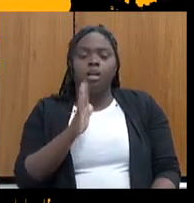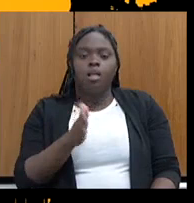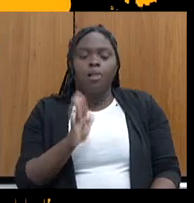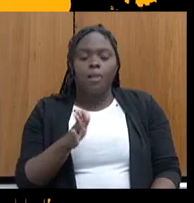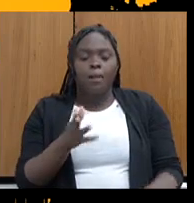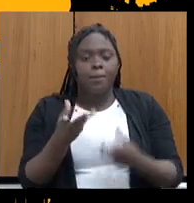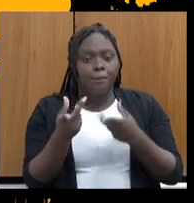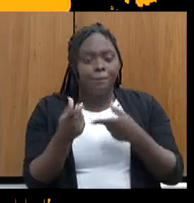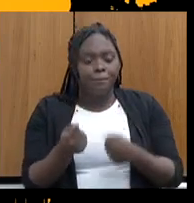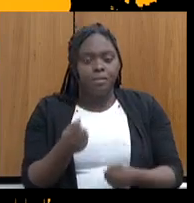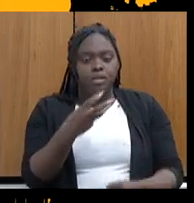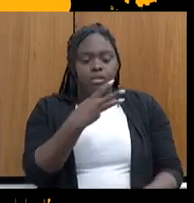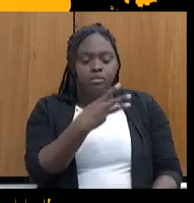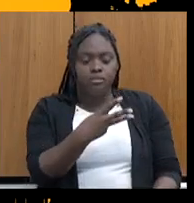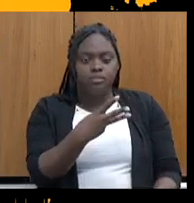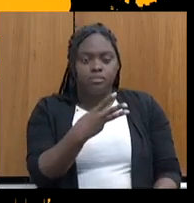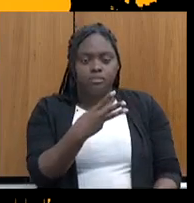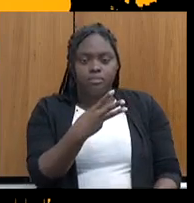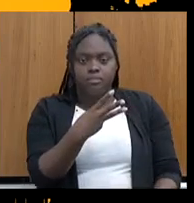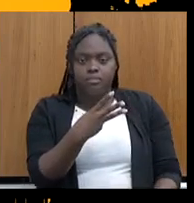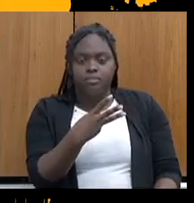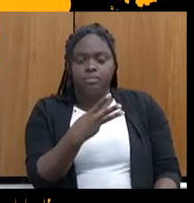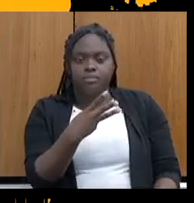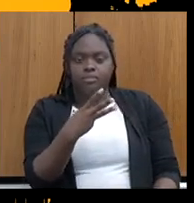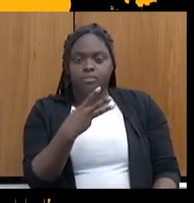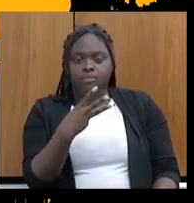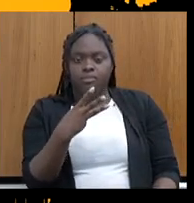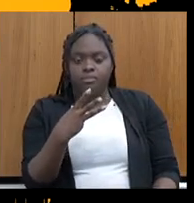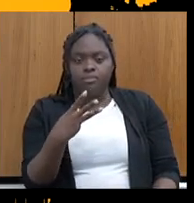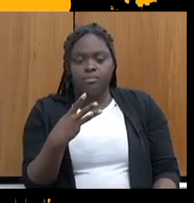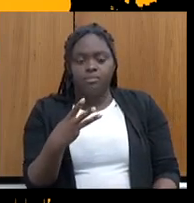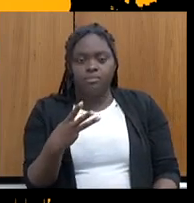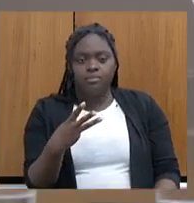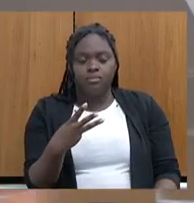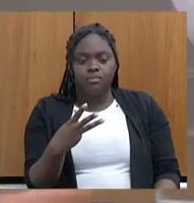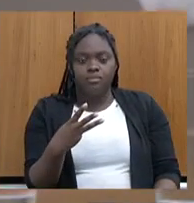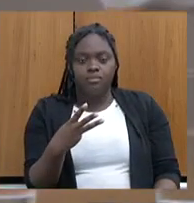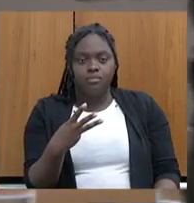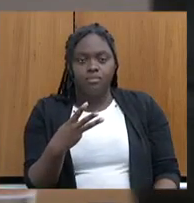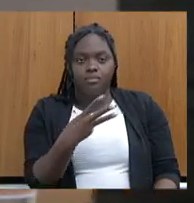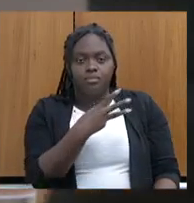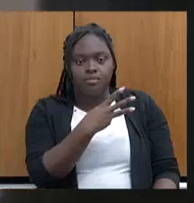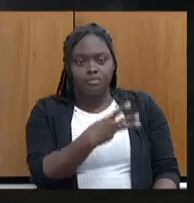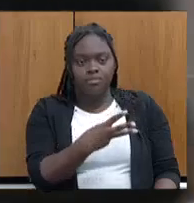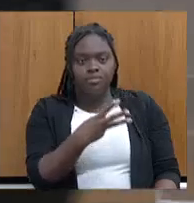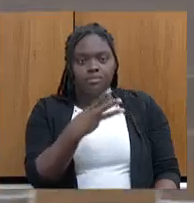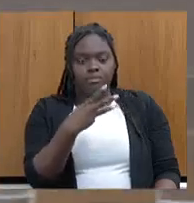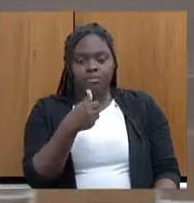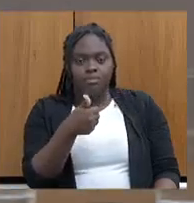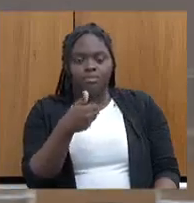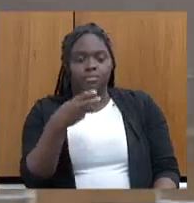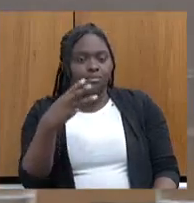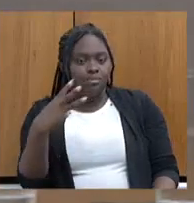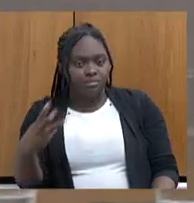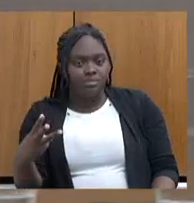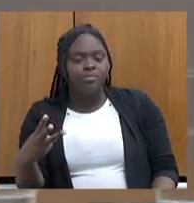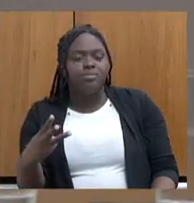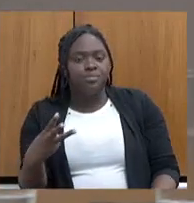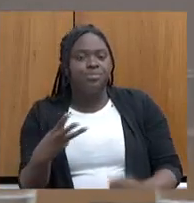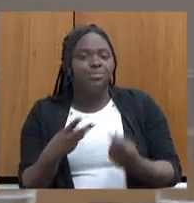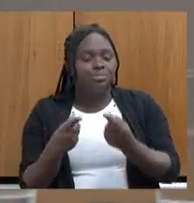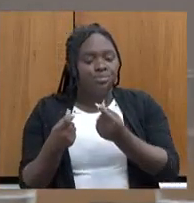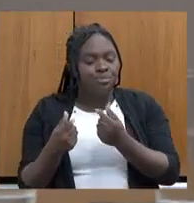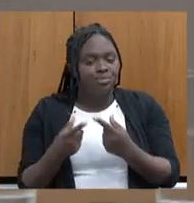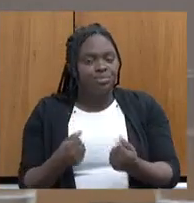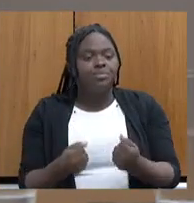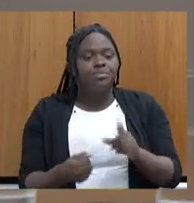atendimentos 313 empreendimentos gerando renda no Vale do